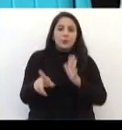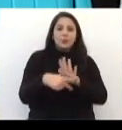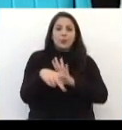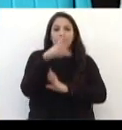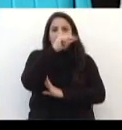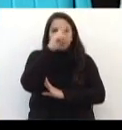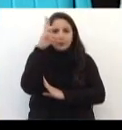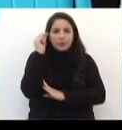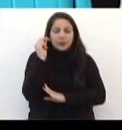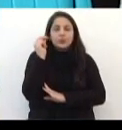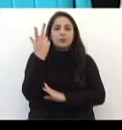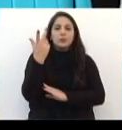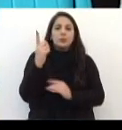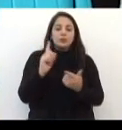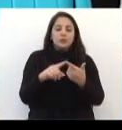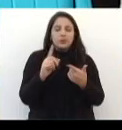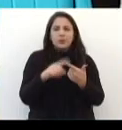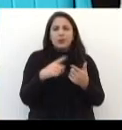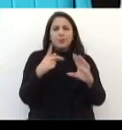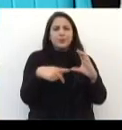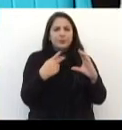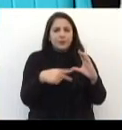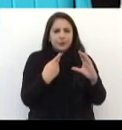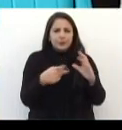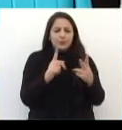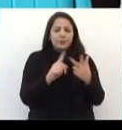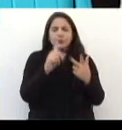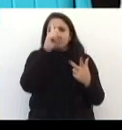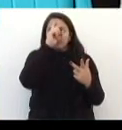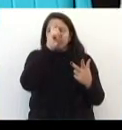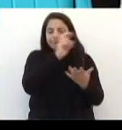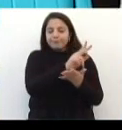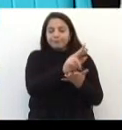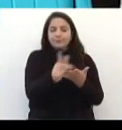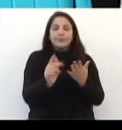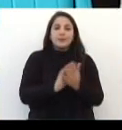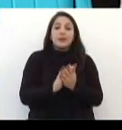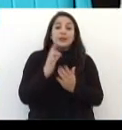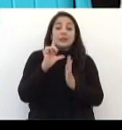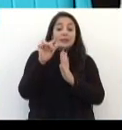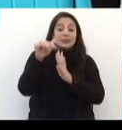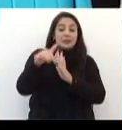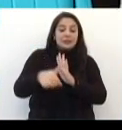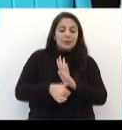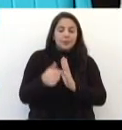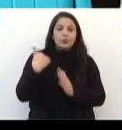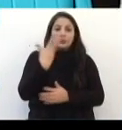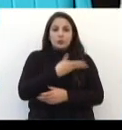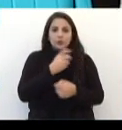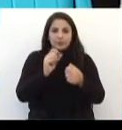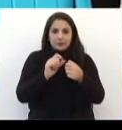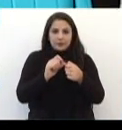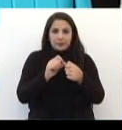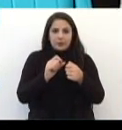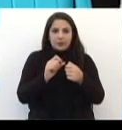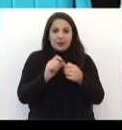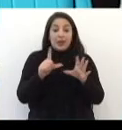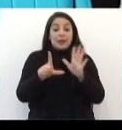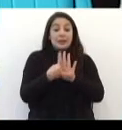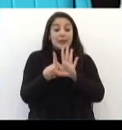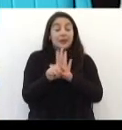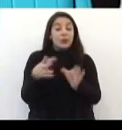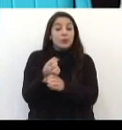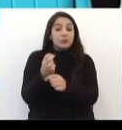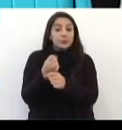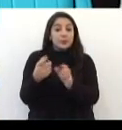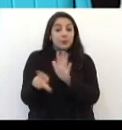autarquias, Câmara de Vereadores, Hospital e Passo, enfim. Depois nós passamos, então, para a lei orçamentária em